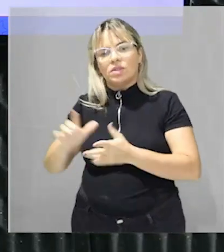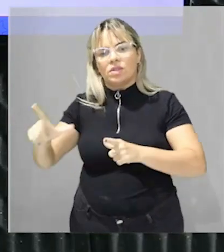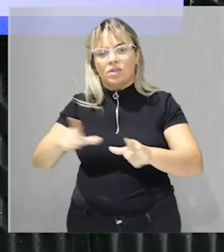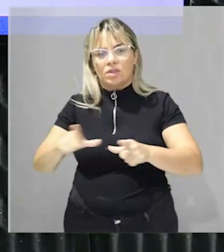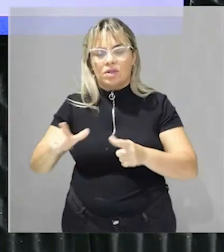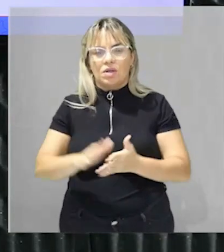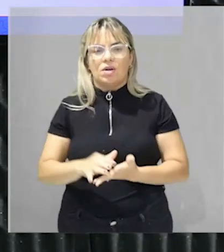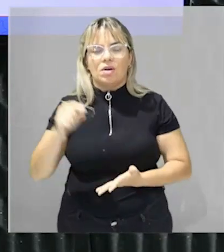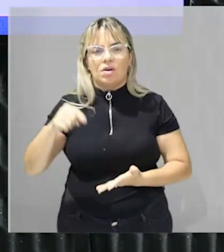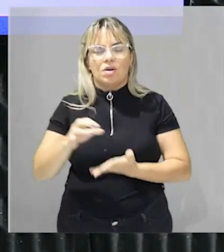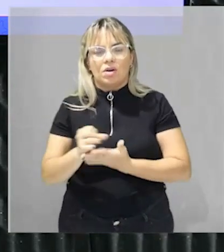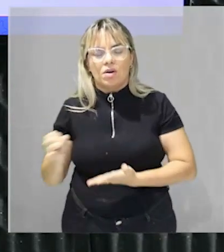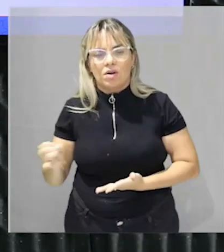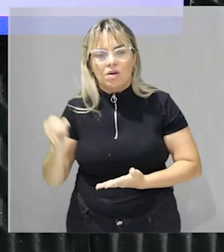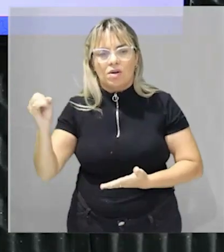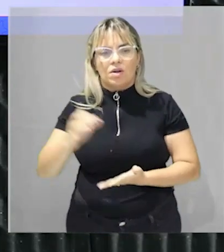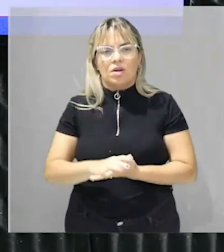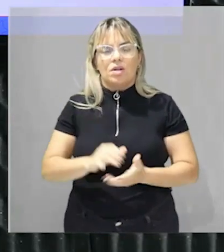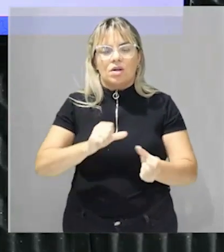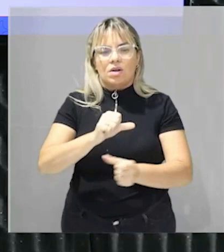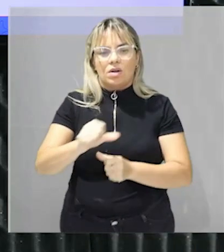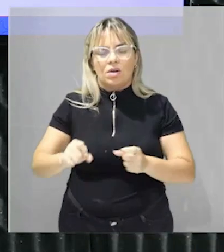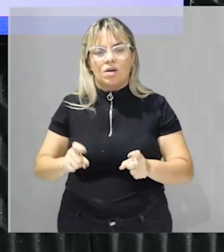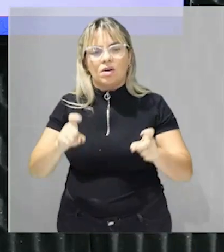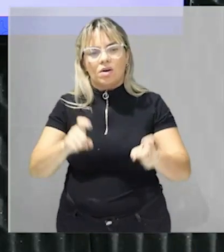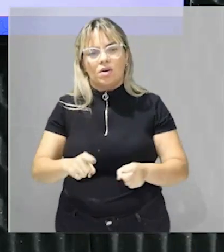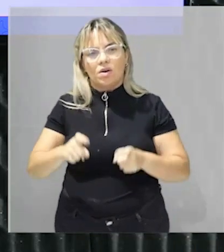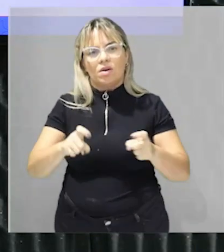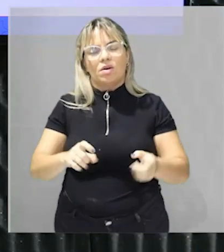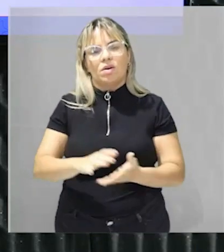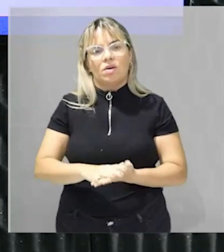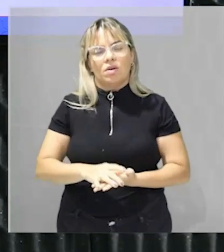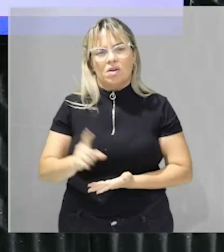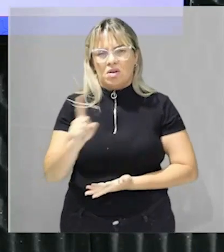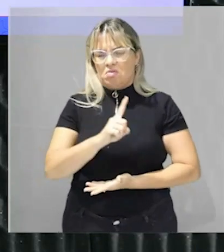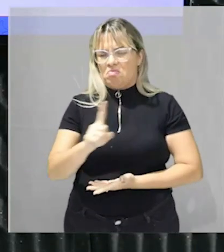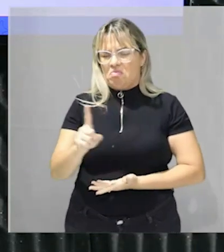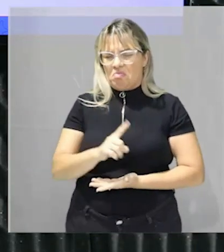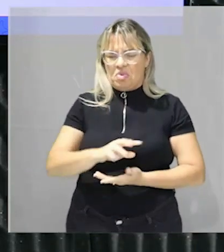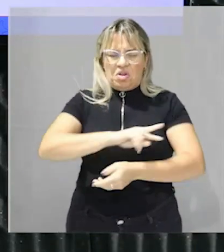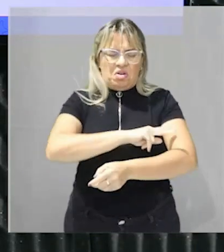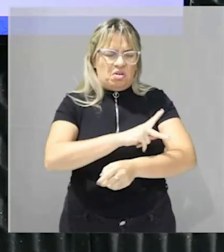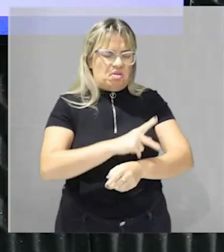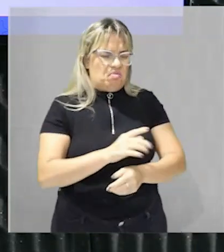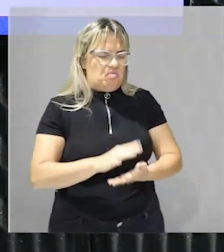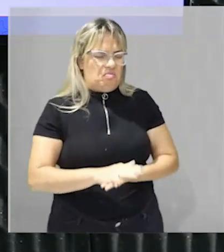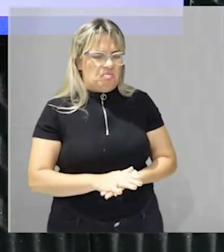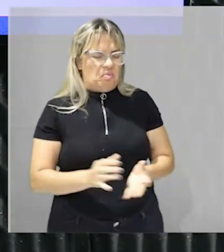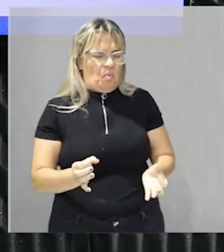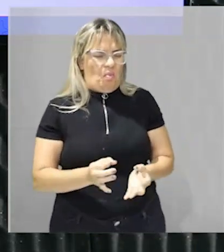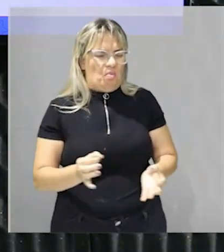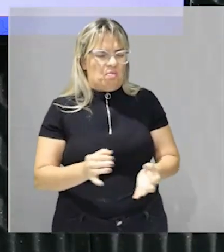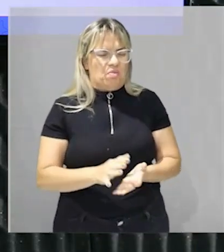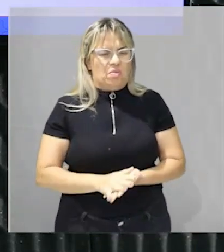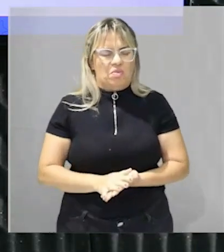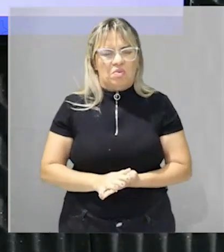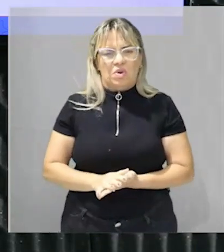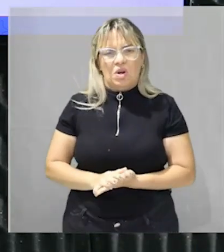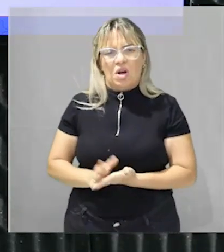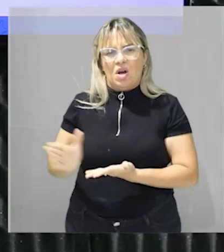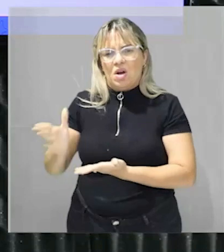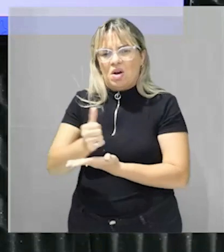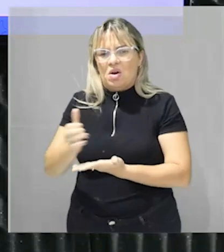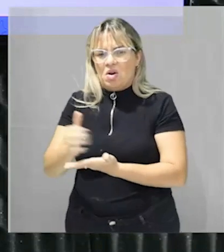importante a reforma agrária em hipótese alguma defende a chamada usurpação de qualquer